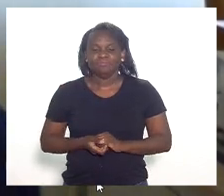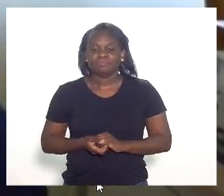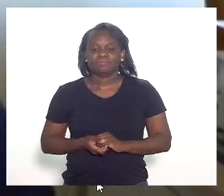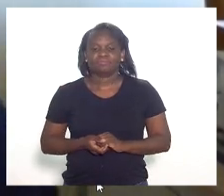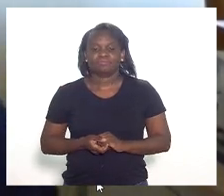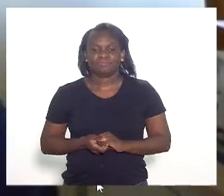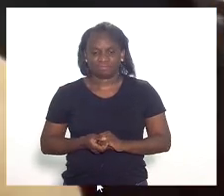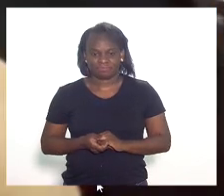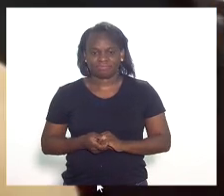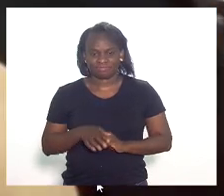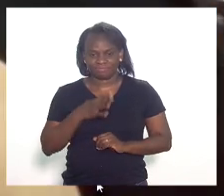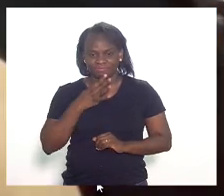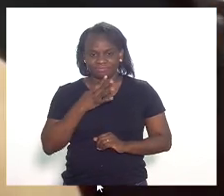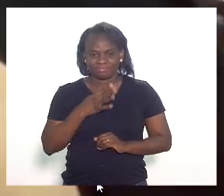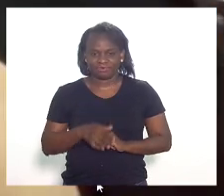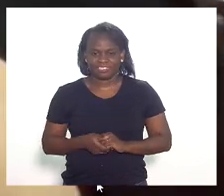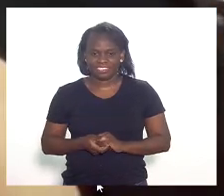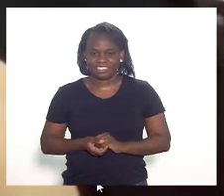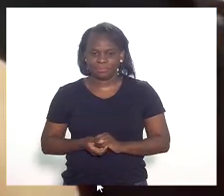Conheço.